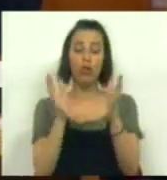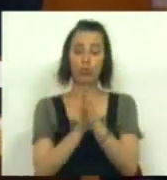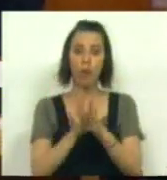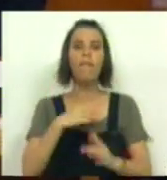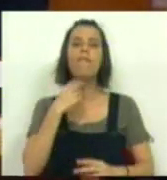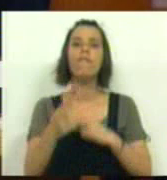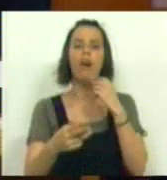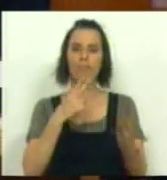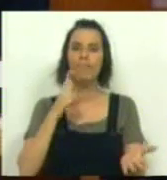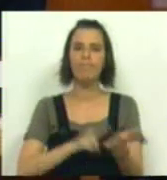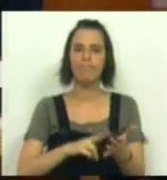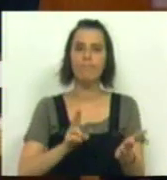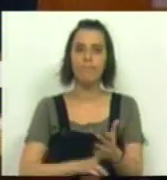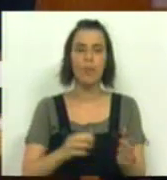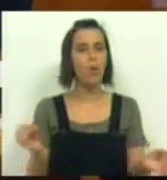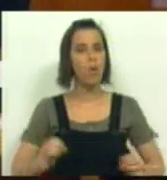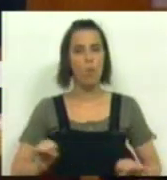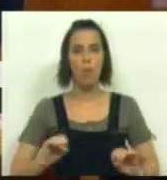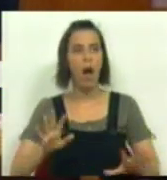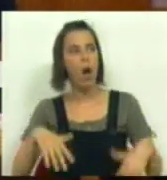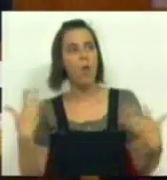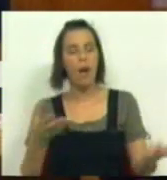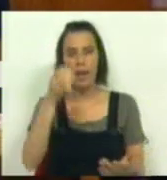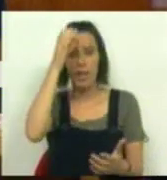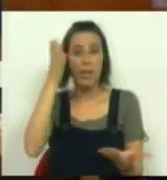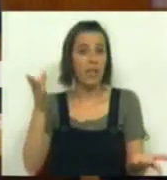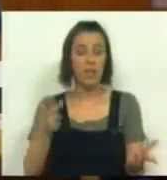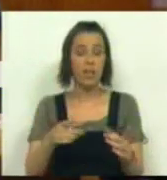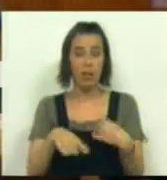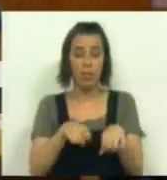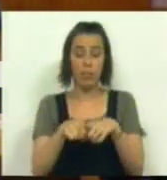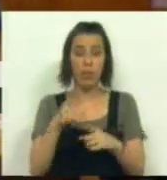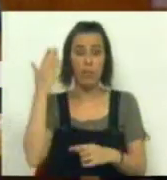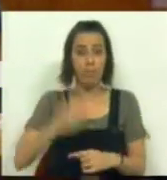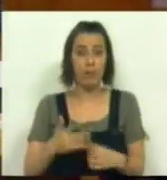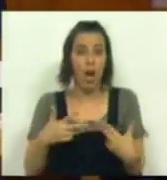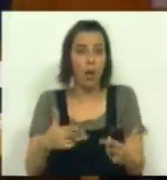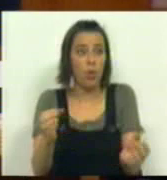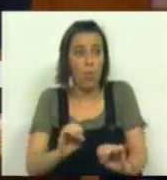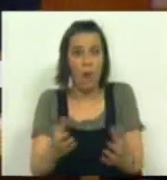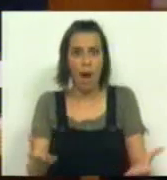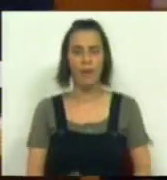estas vozes tinham razão. Não há qualquer inteligência na política da austeridade.